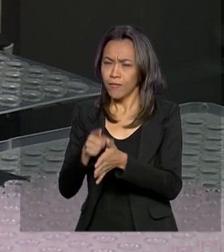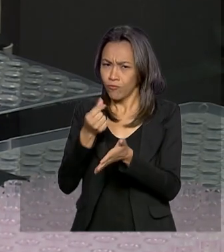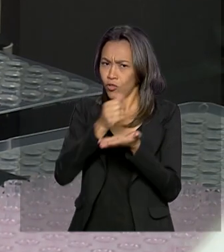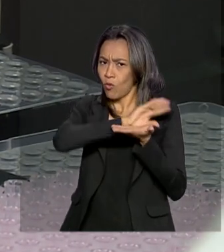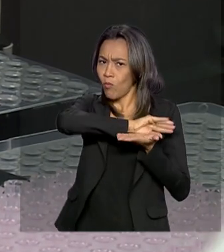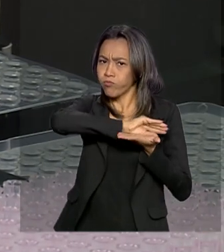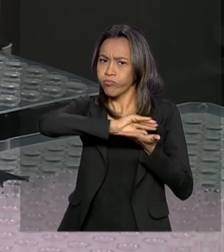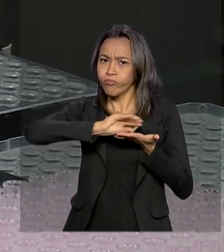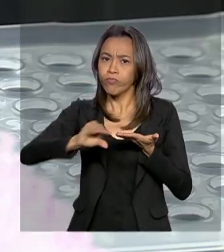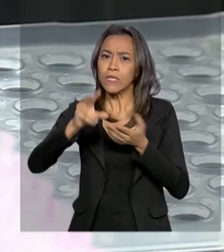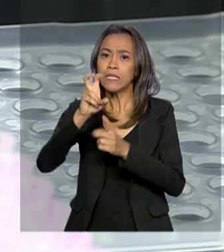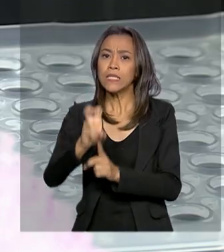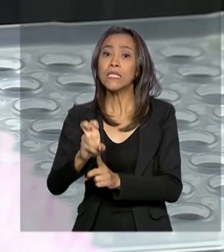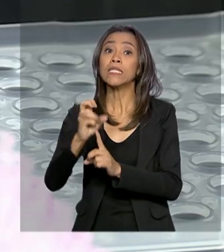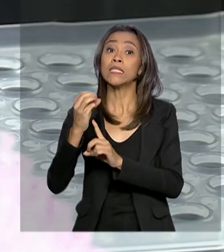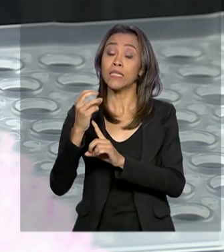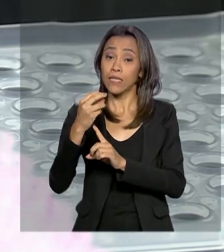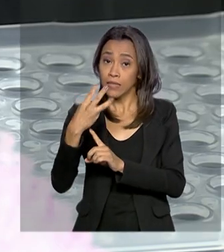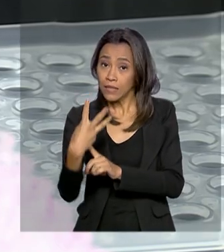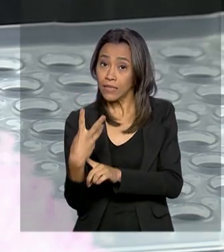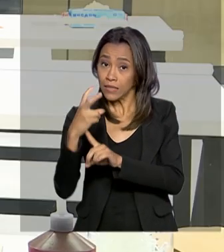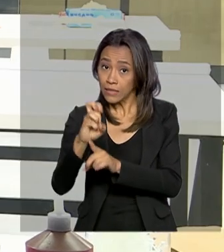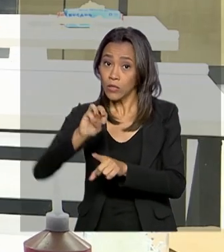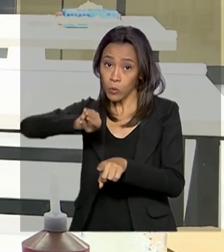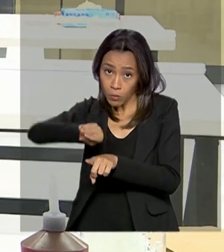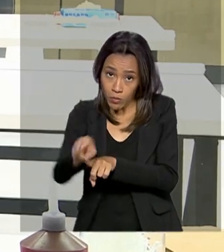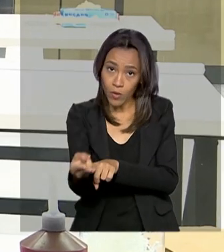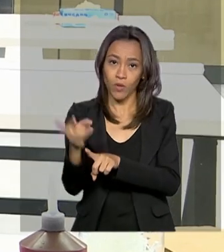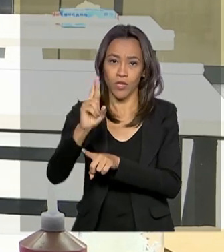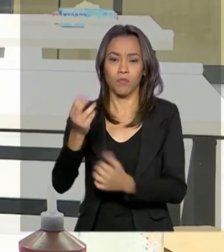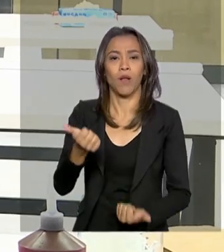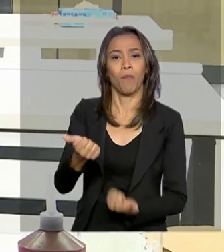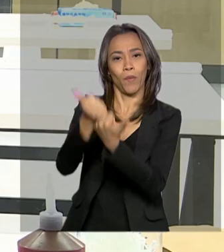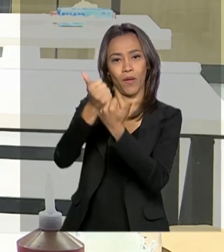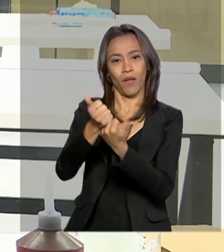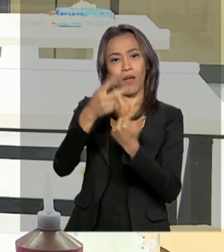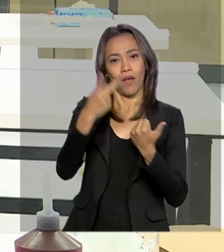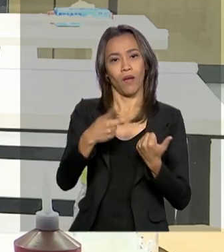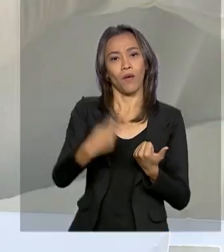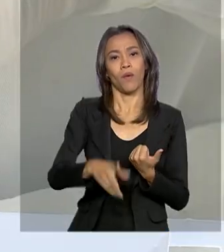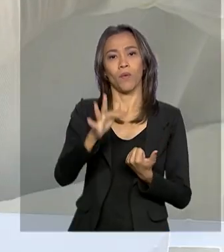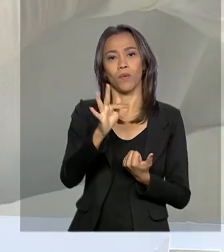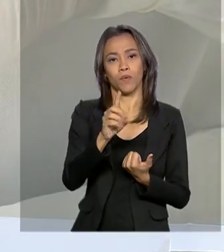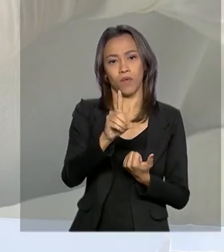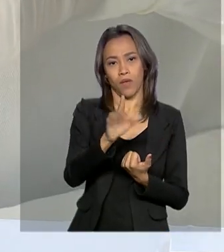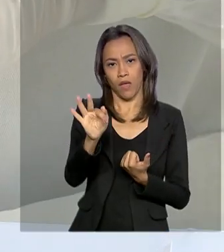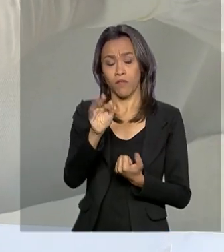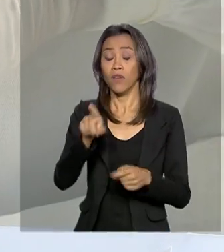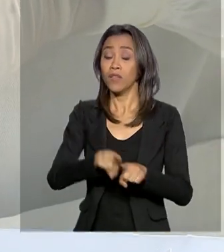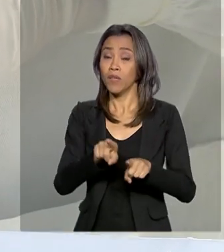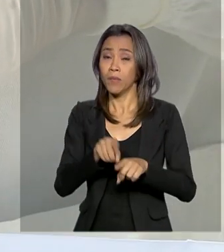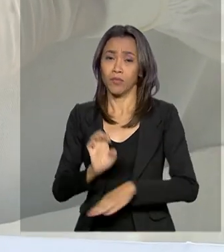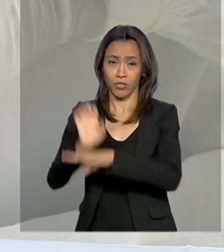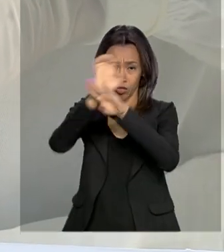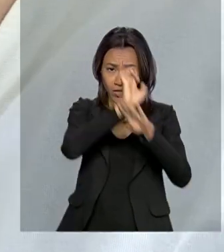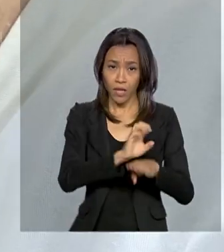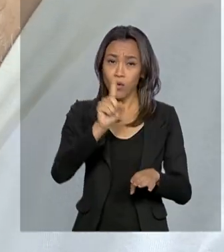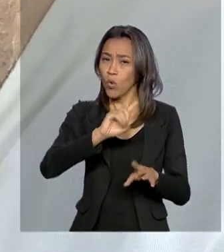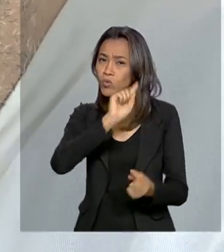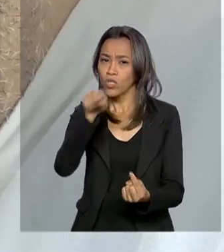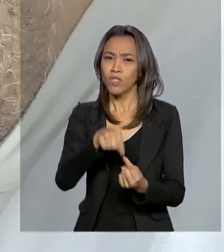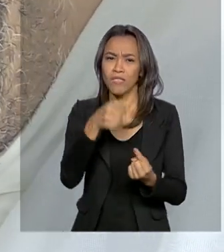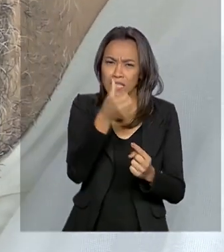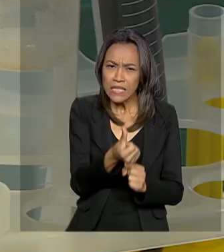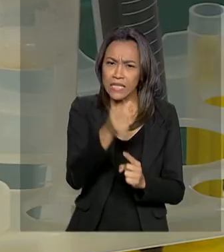de reais para auxiliar os estados e o Distrito Federal. A meta para este ano era coletar 65 mil perfis genéticos de